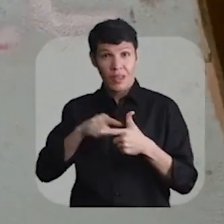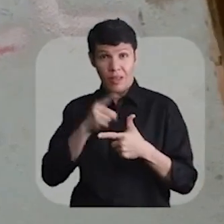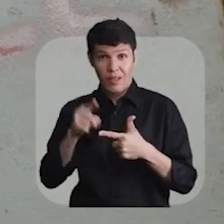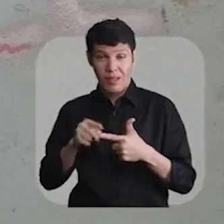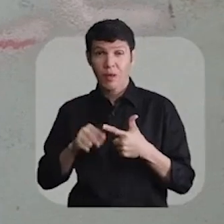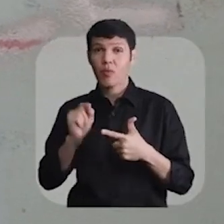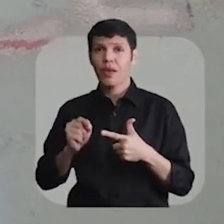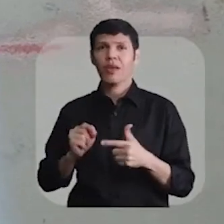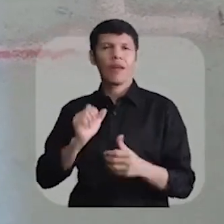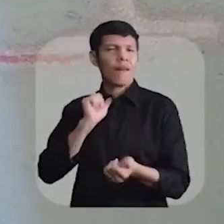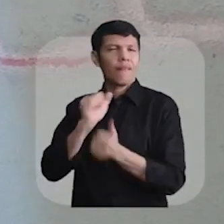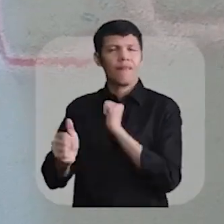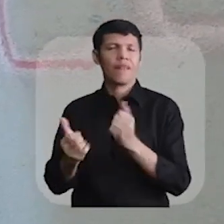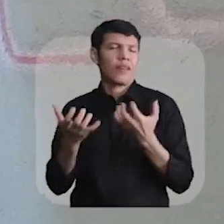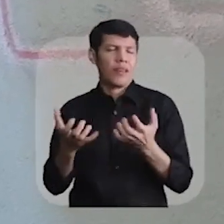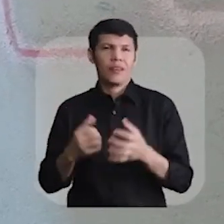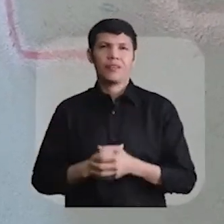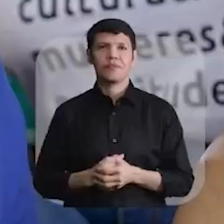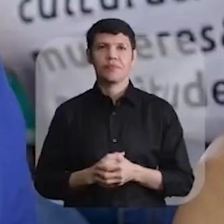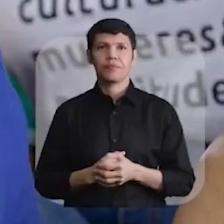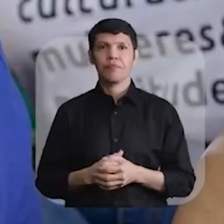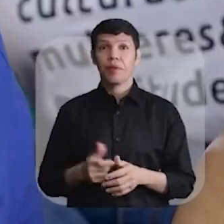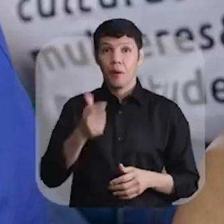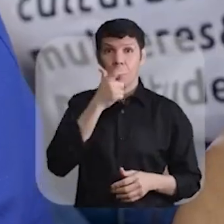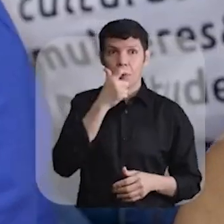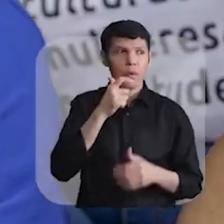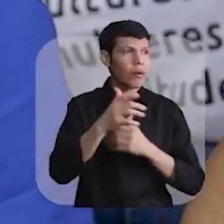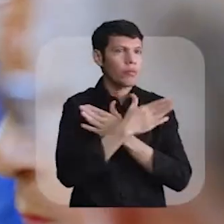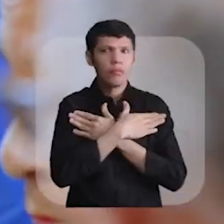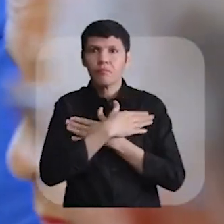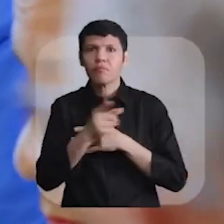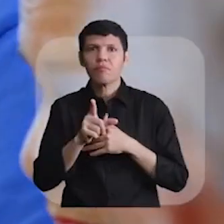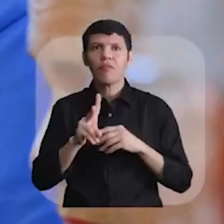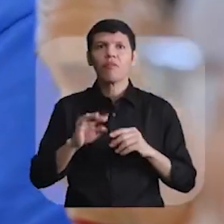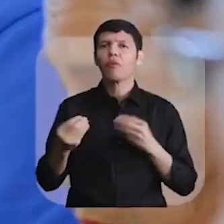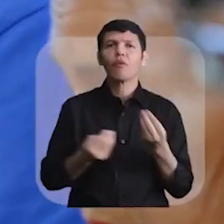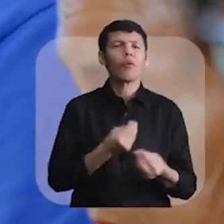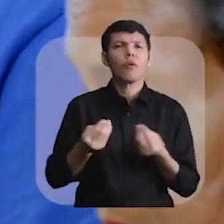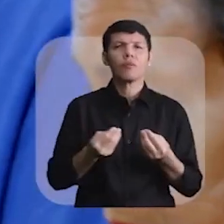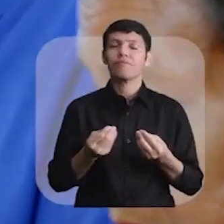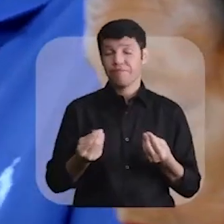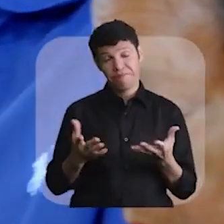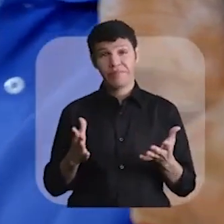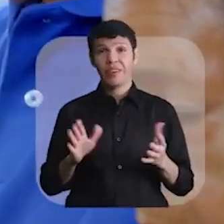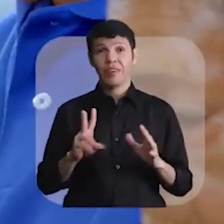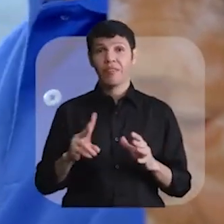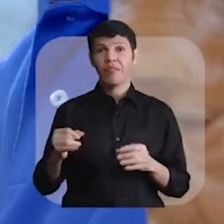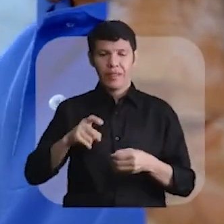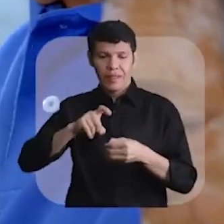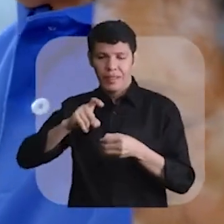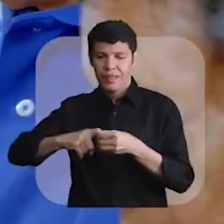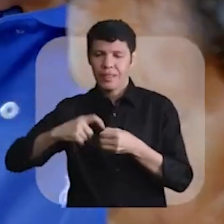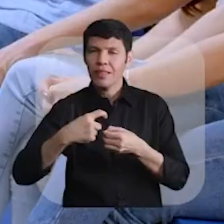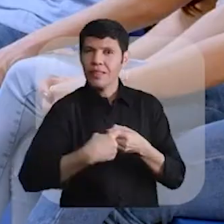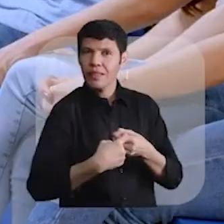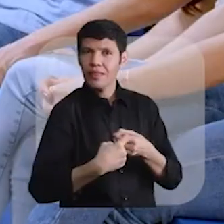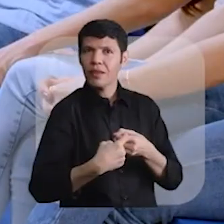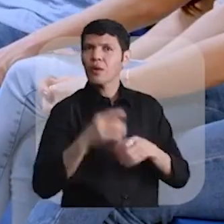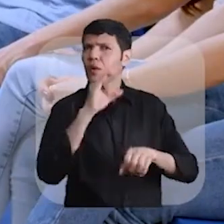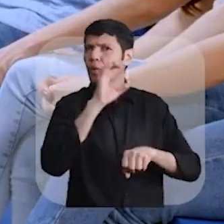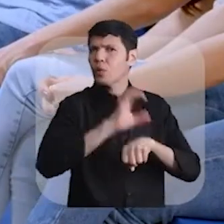virar uma grande atleta. Os pais desempregados estarão dentro do CETAM